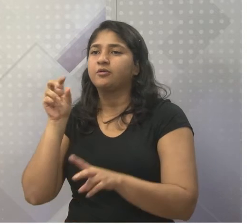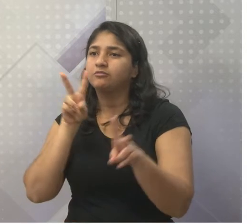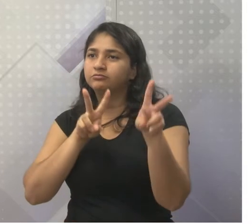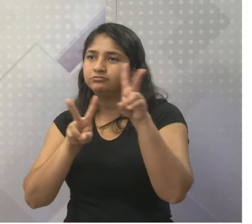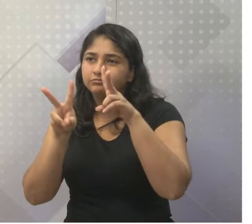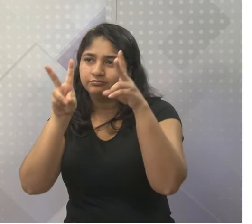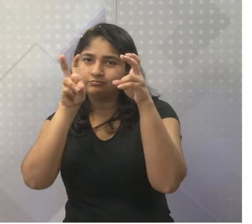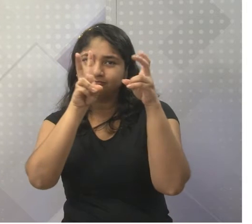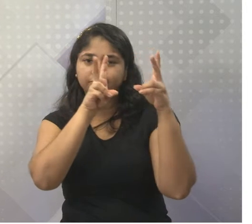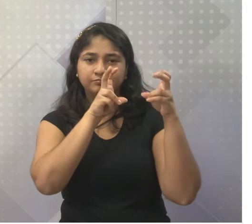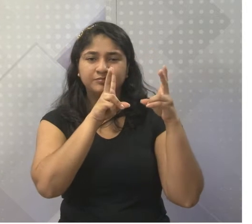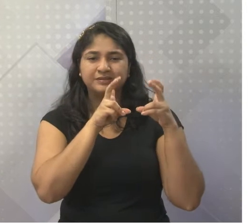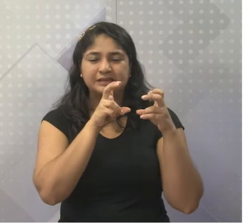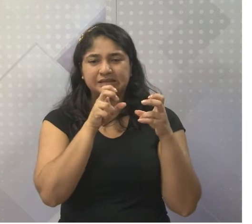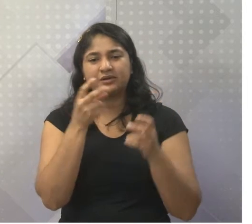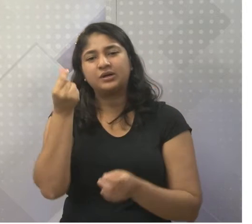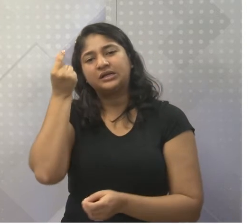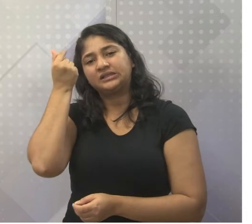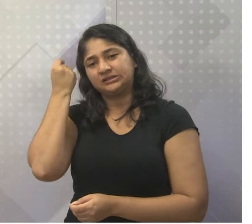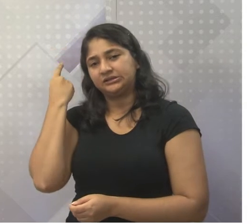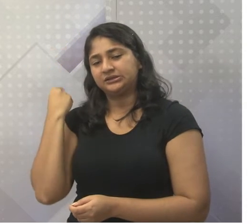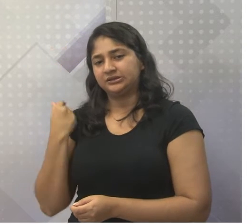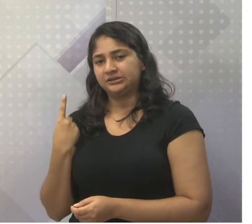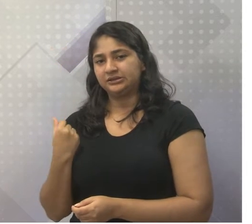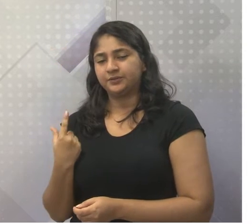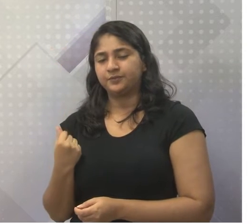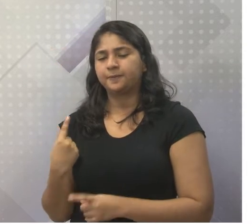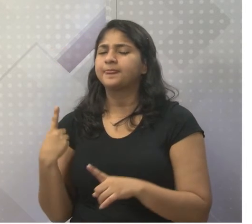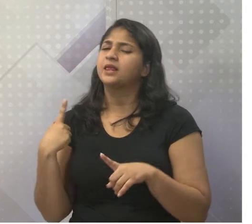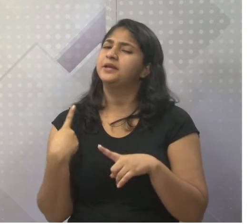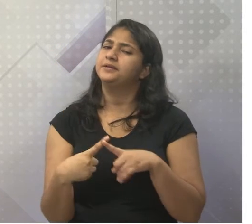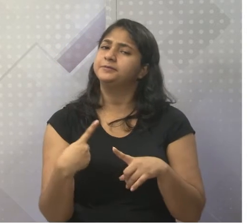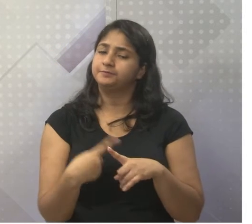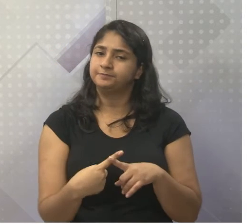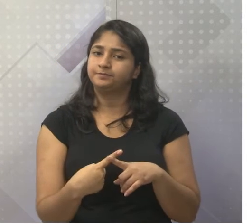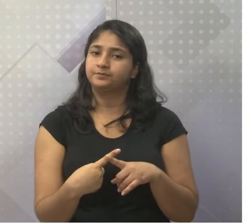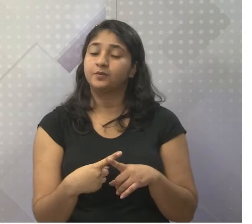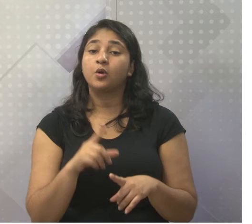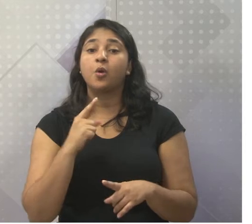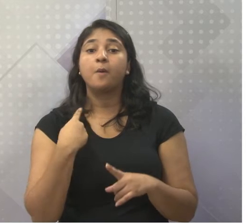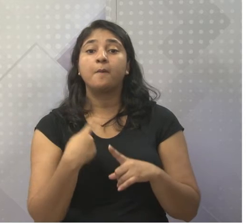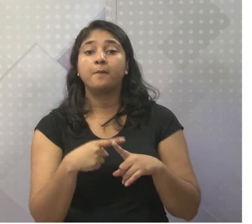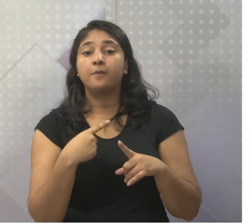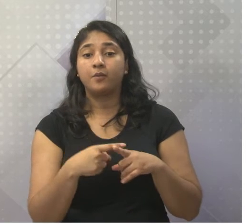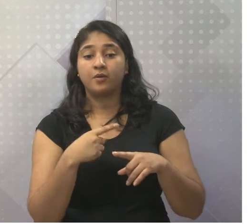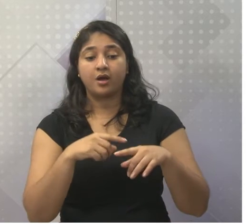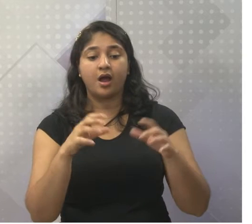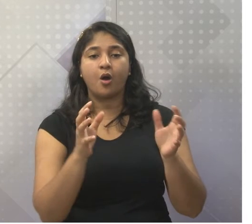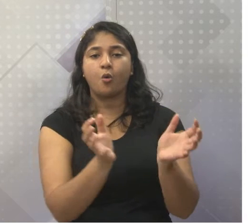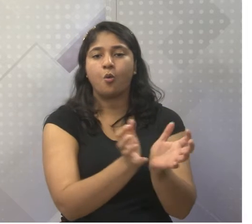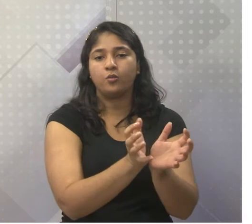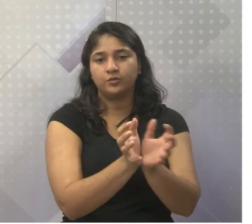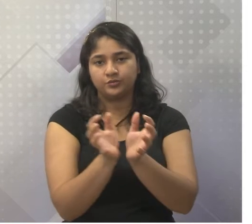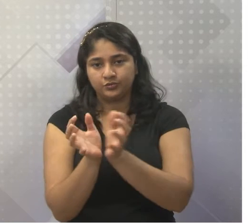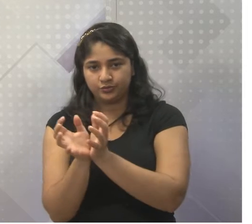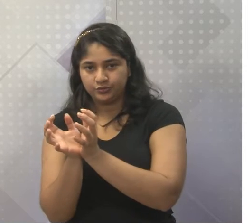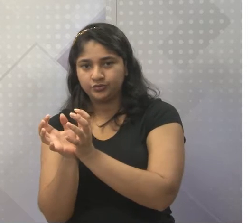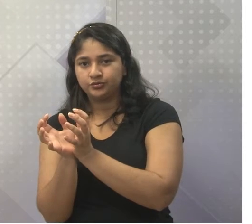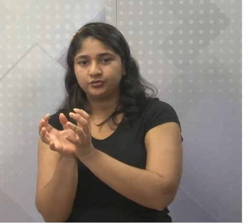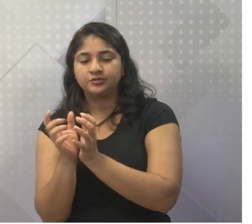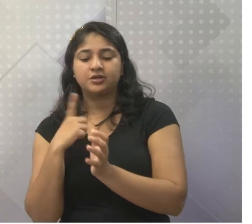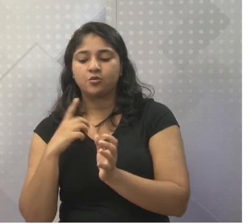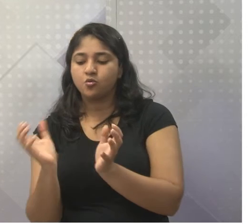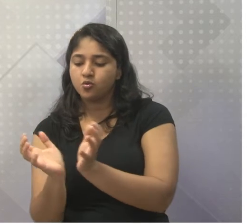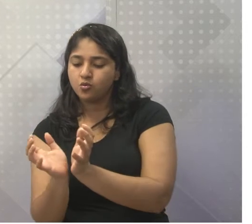primitiva, né? Por quê? Porque a maioria da comunidade, eles vivem lá em